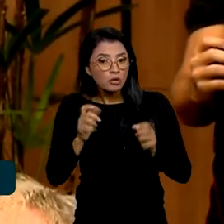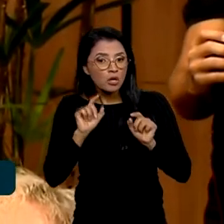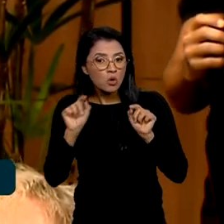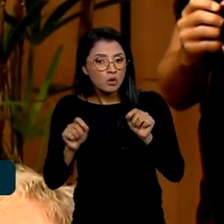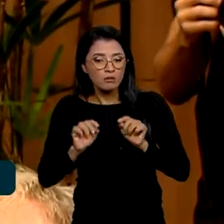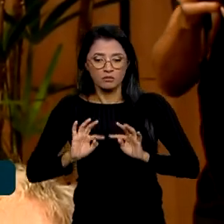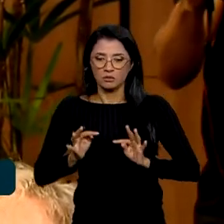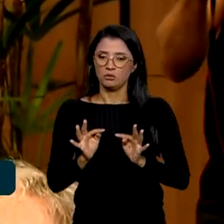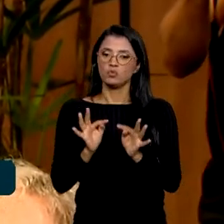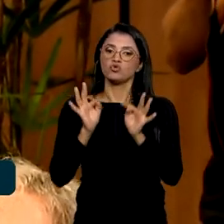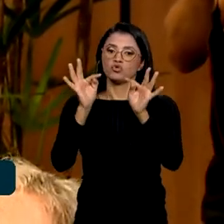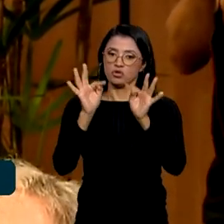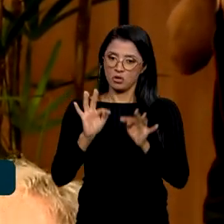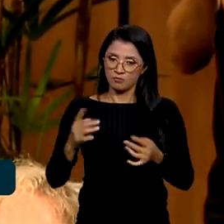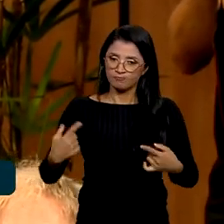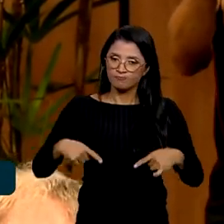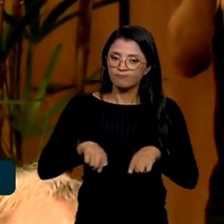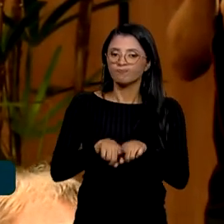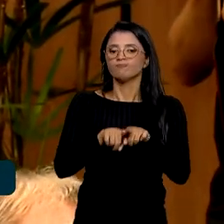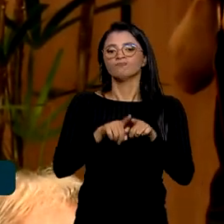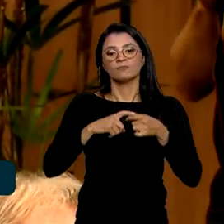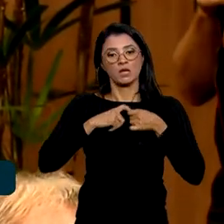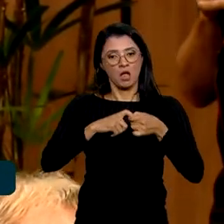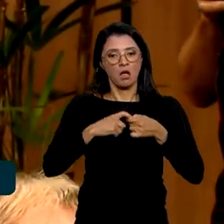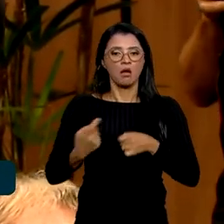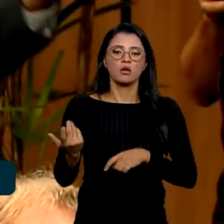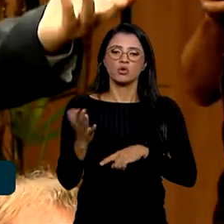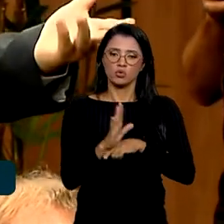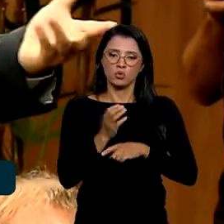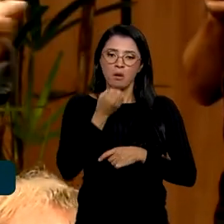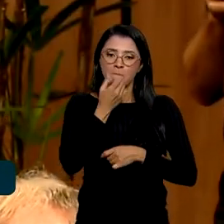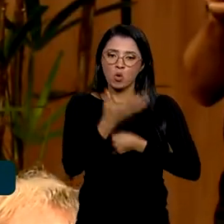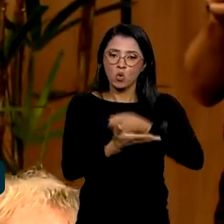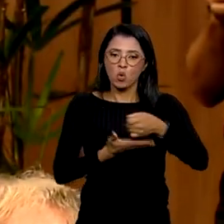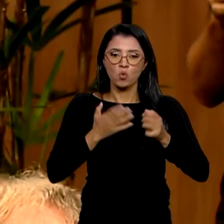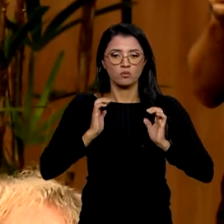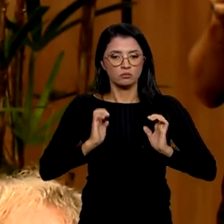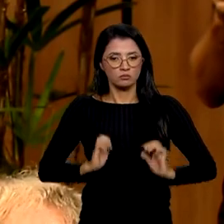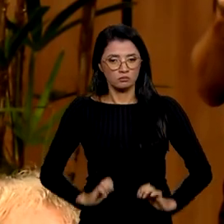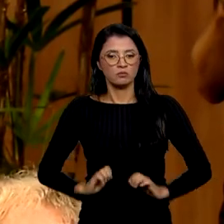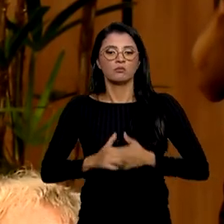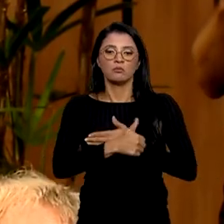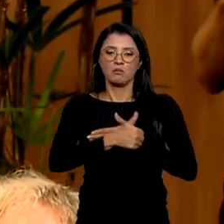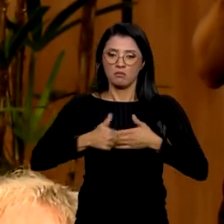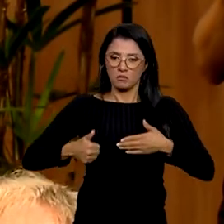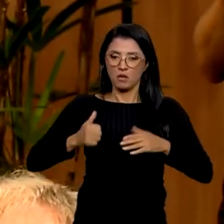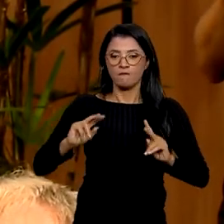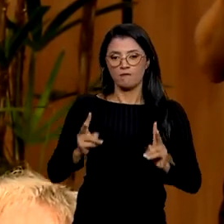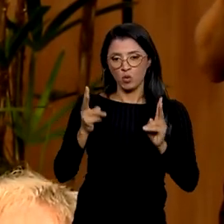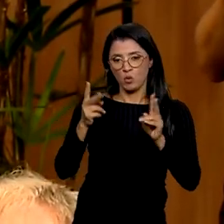tecnologia seja aliada de bons princípios, bons valores, bons projetos.